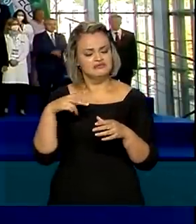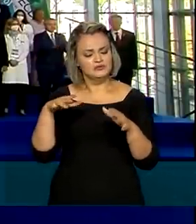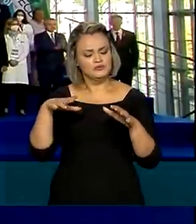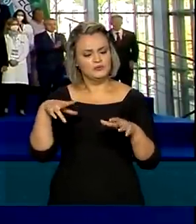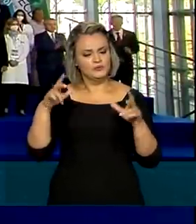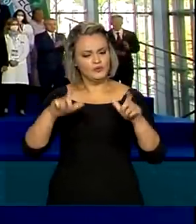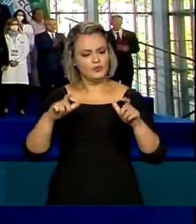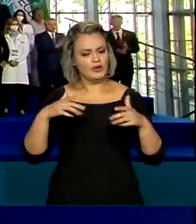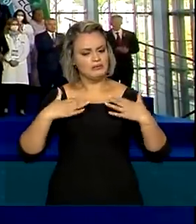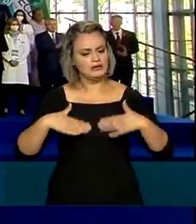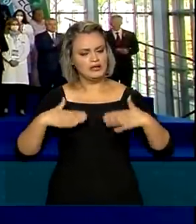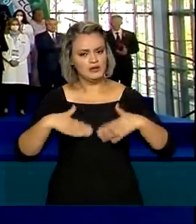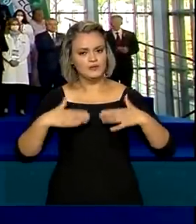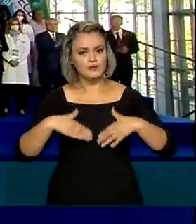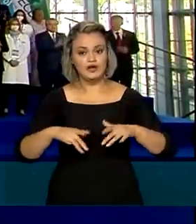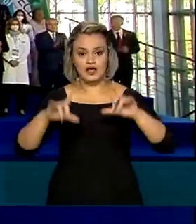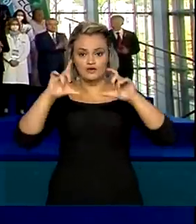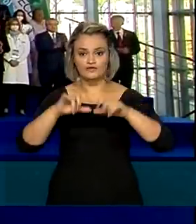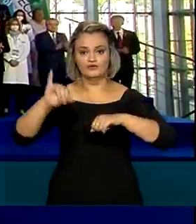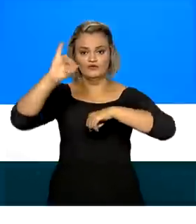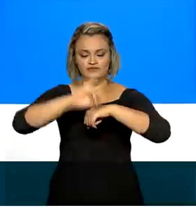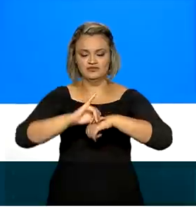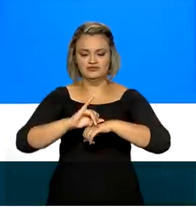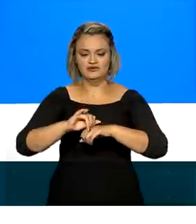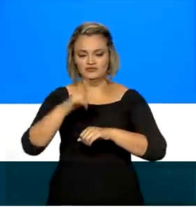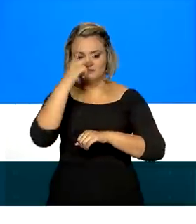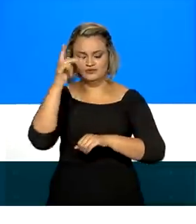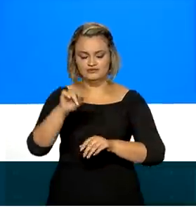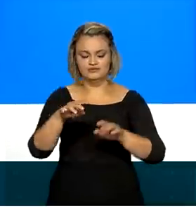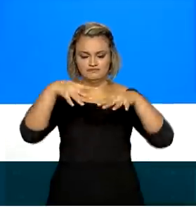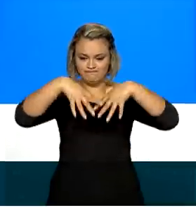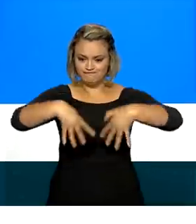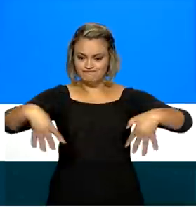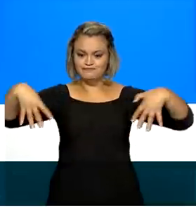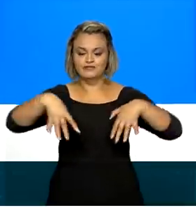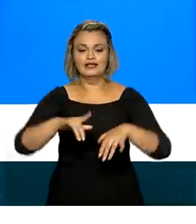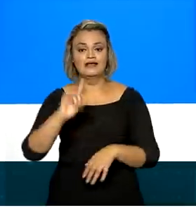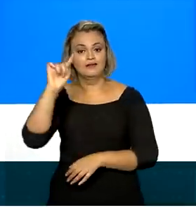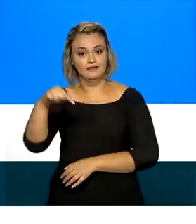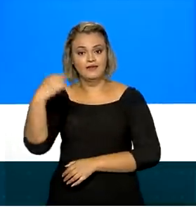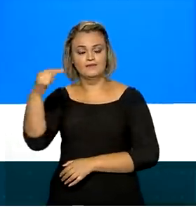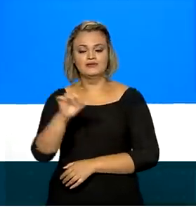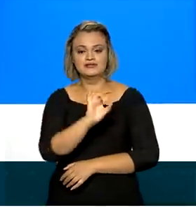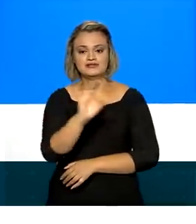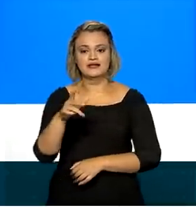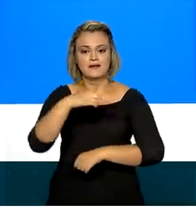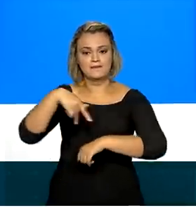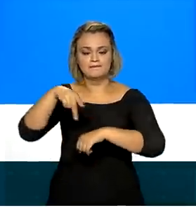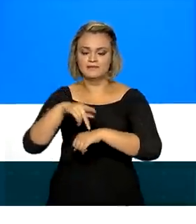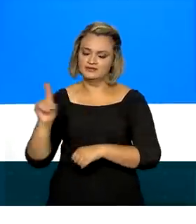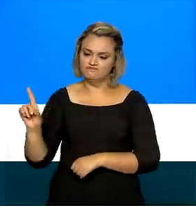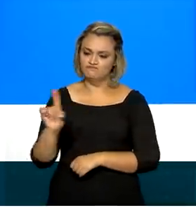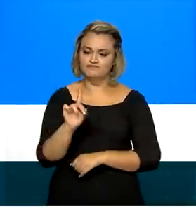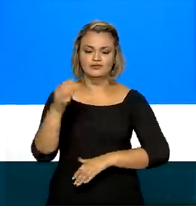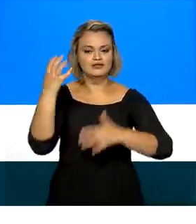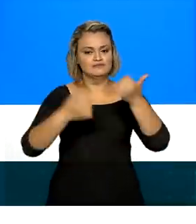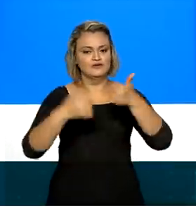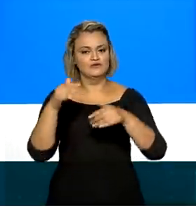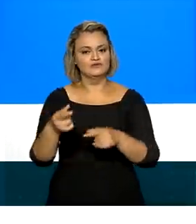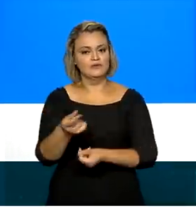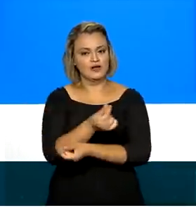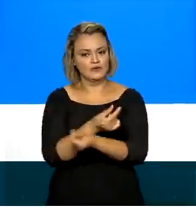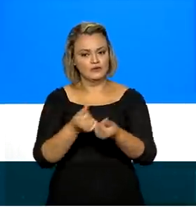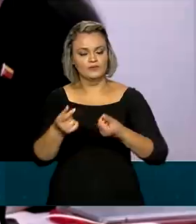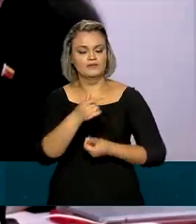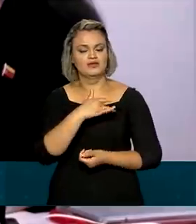e a foto oficial com os líderes lado a lado. Depois as plenárias, onde cada país deu sua contribuição sobre economia